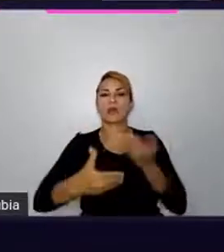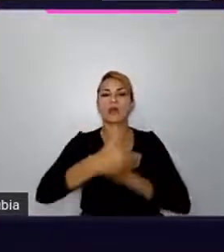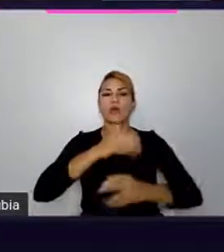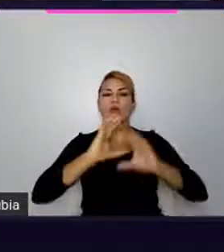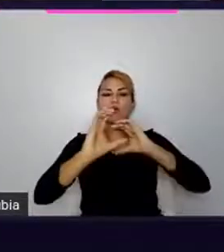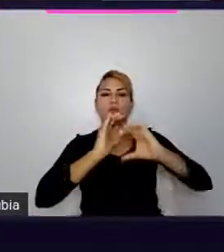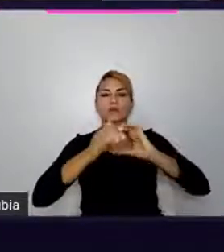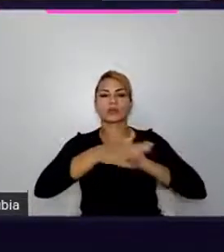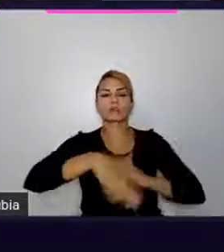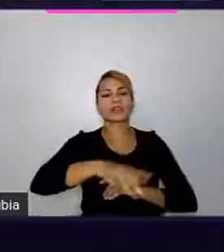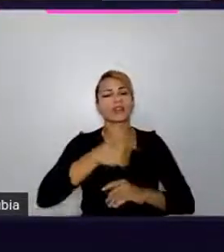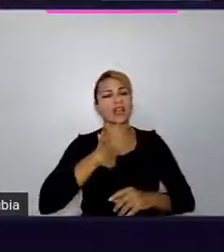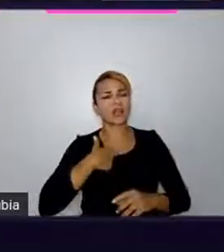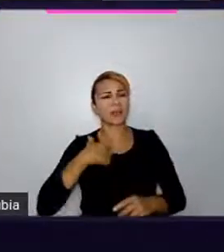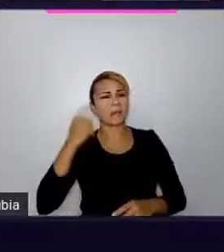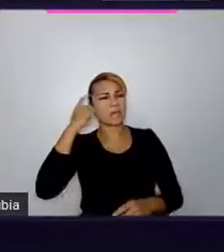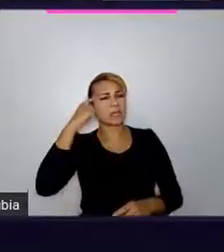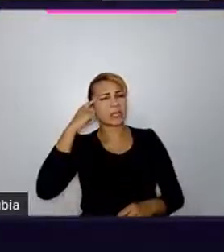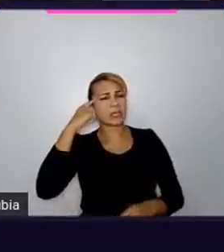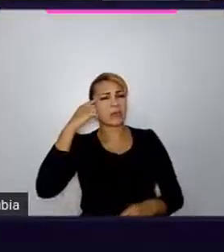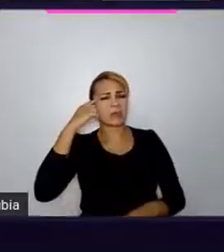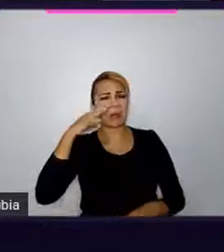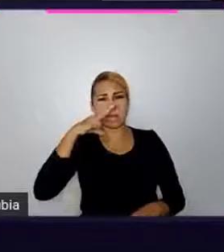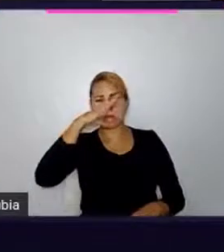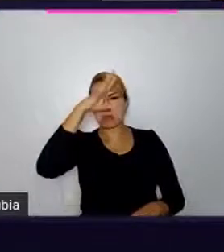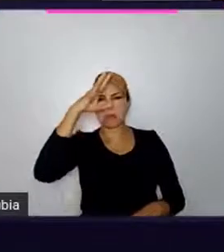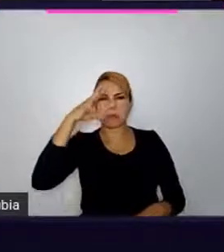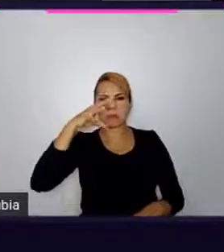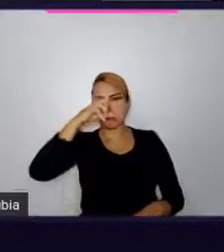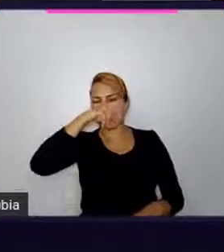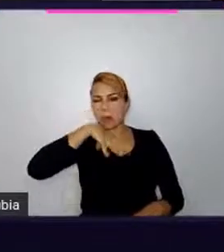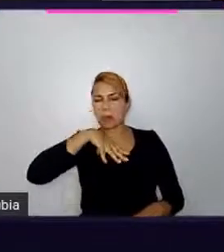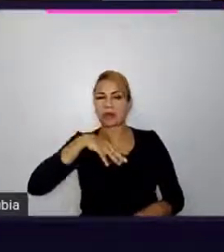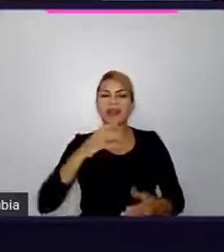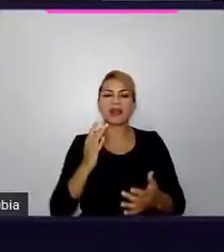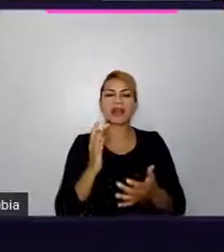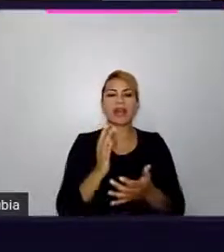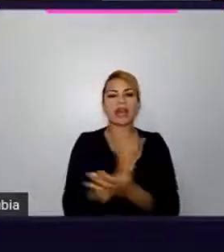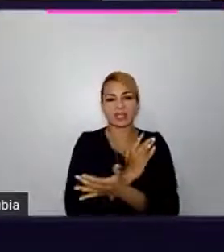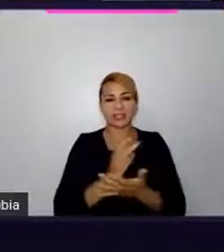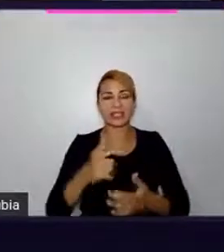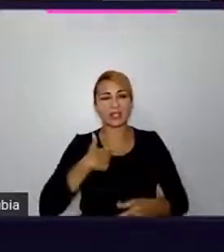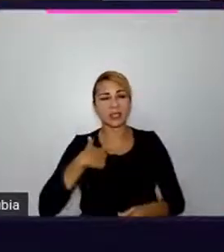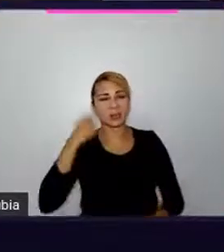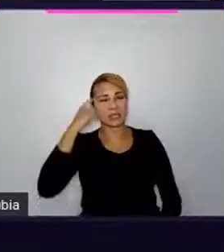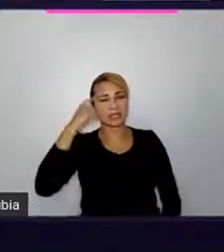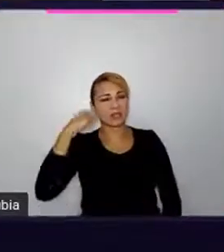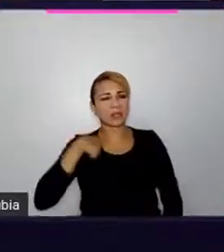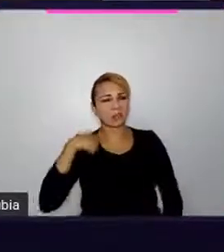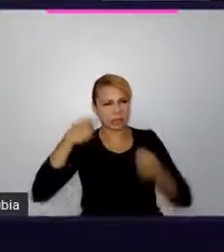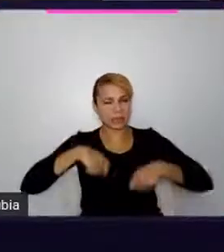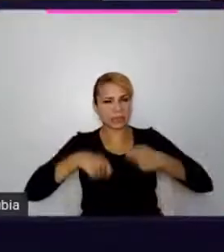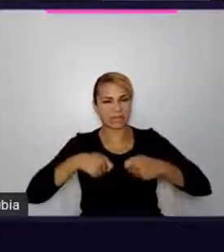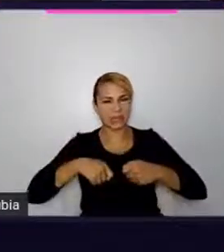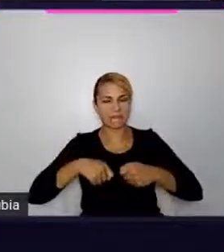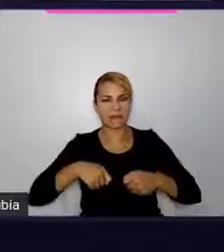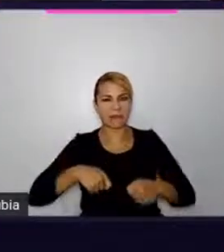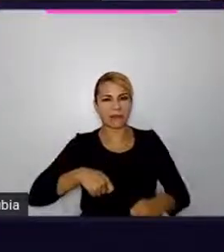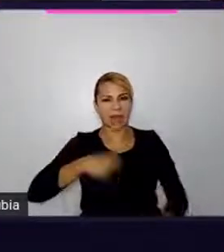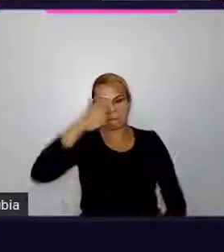pessoa intransigente e naquela época eu acreditava que eu precisava ser firme, ou que a minha personalidade, que era forte, etc.